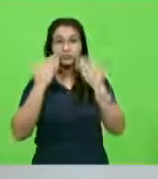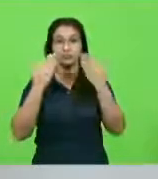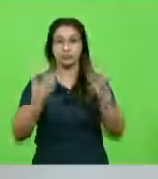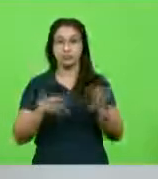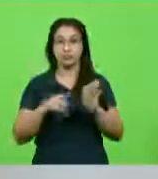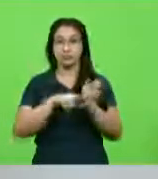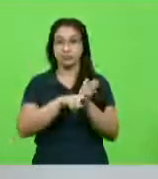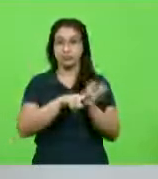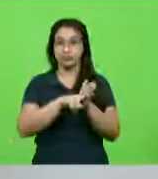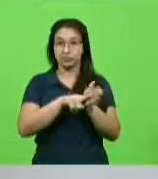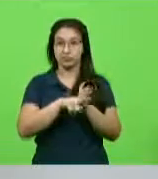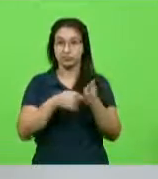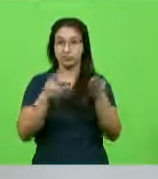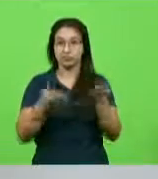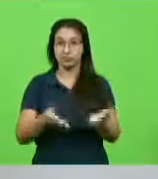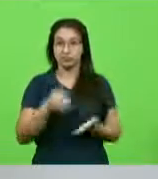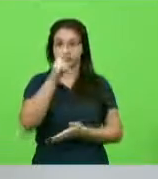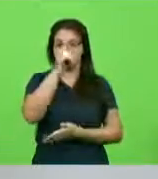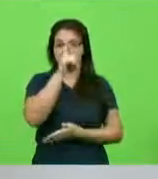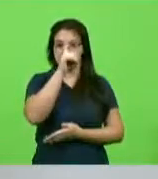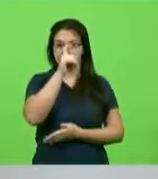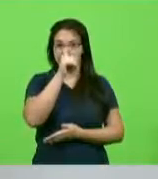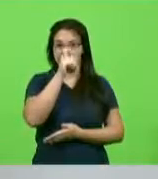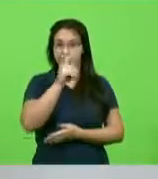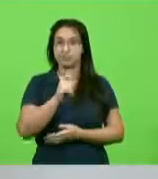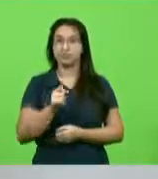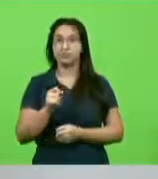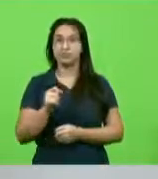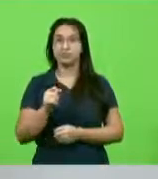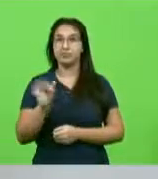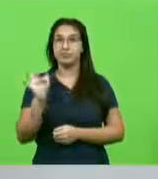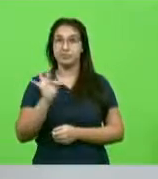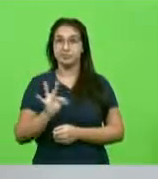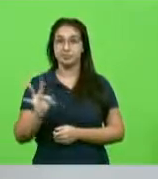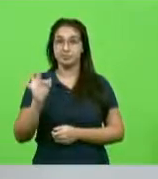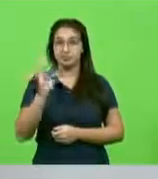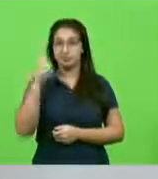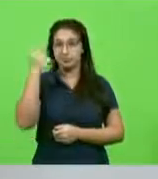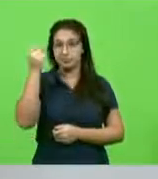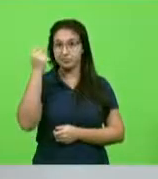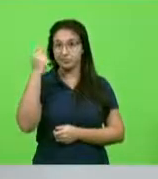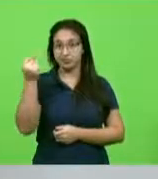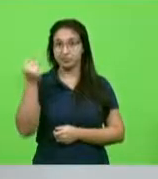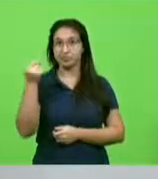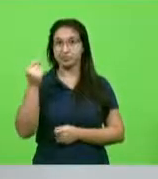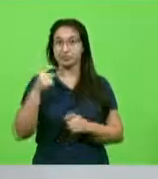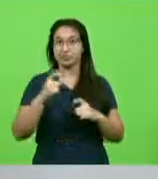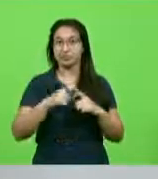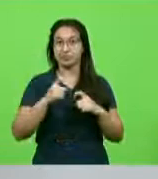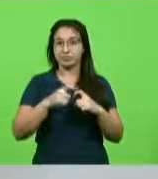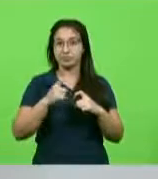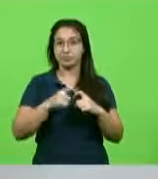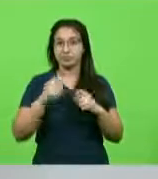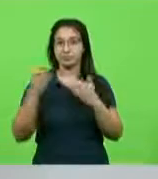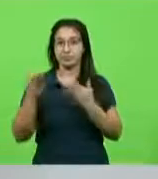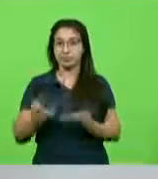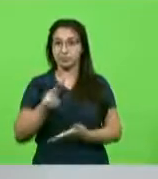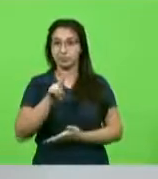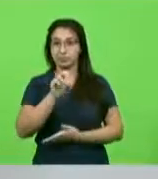pelo Hospital das Clínicas da Faculdade de Medicina da Universidade de São Paulo.